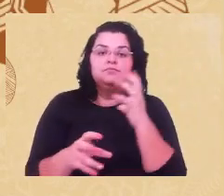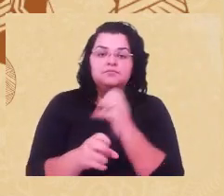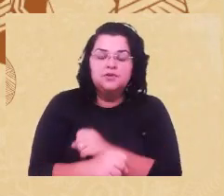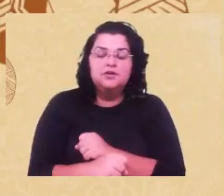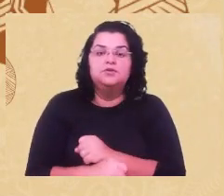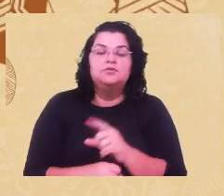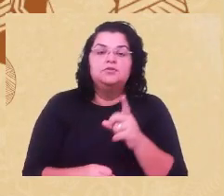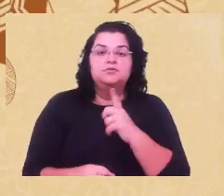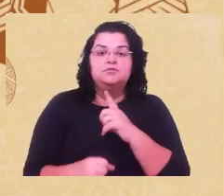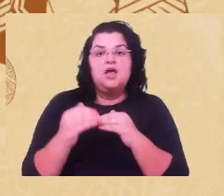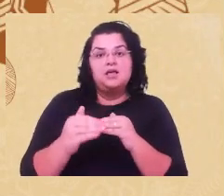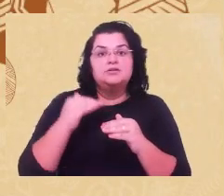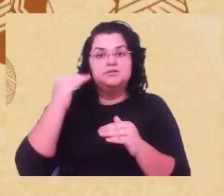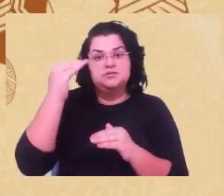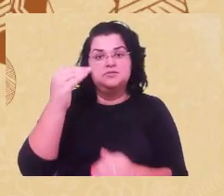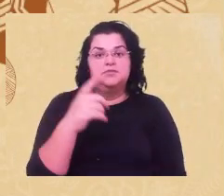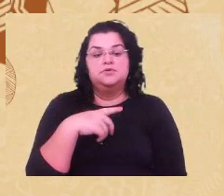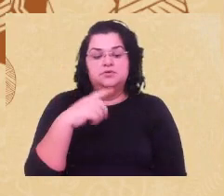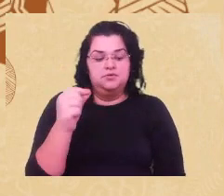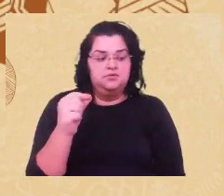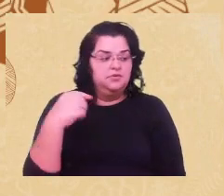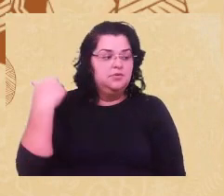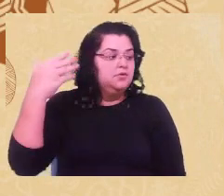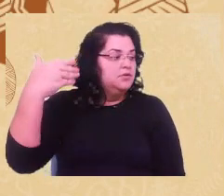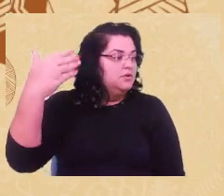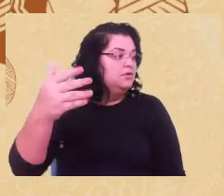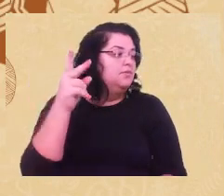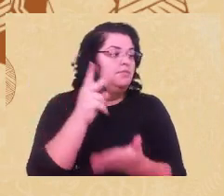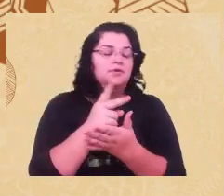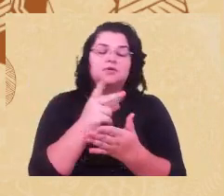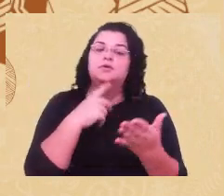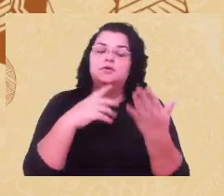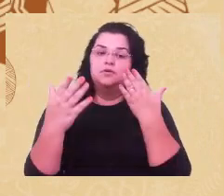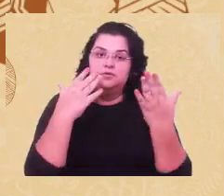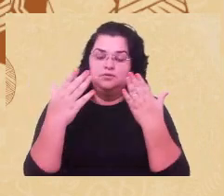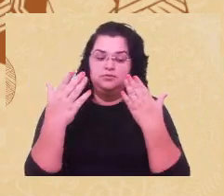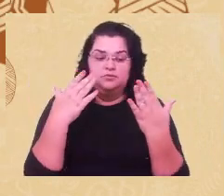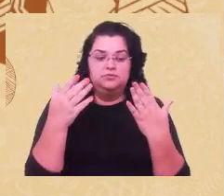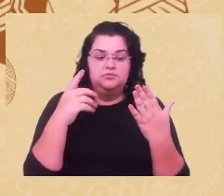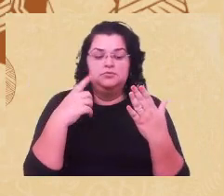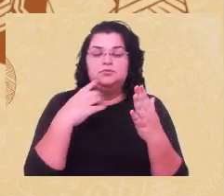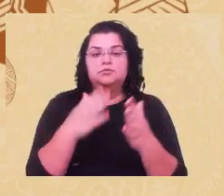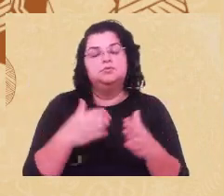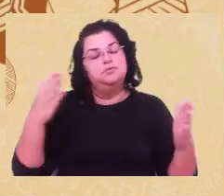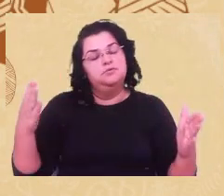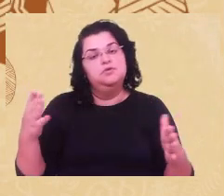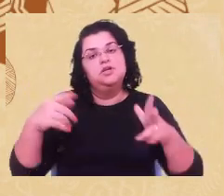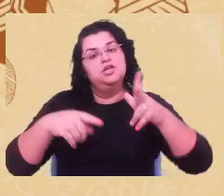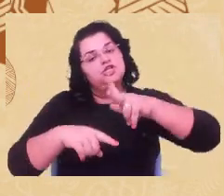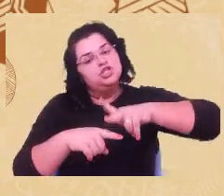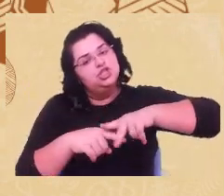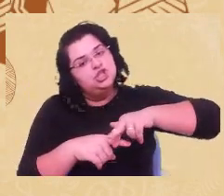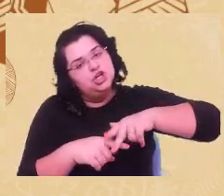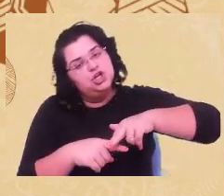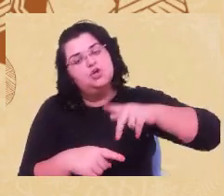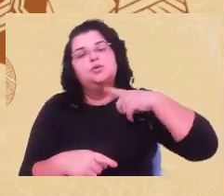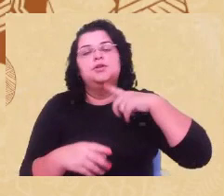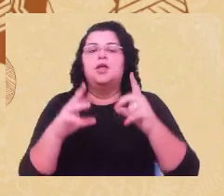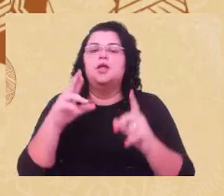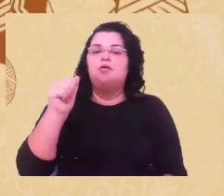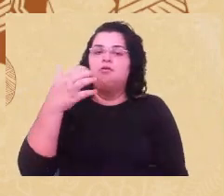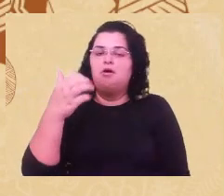tudo, colonizadores versus colonizados. E aí vem as dimensões de gênero, dimensões de raça, etc. e tal,